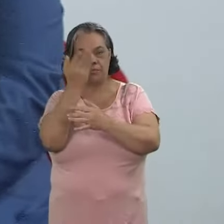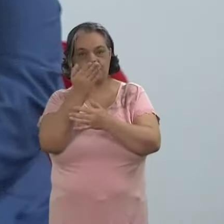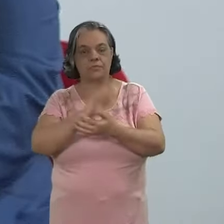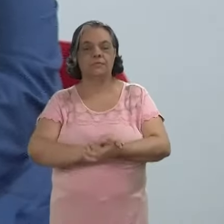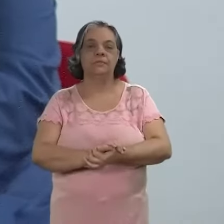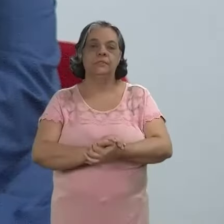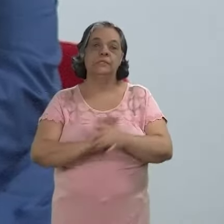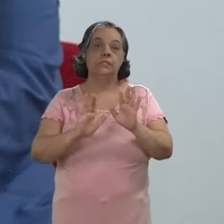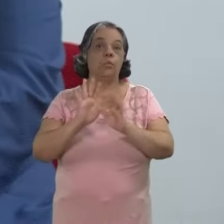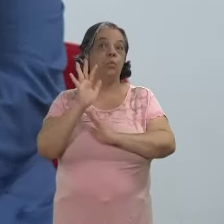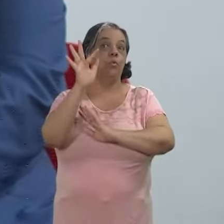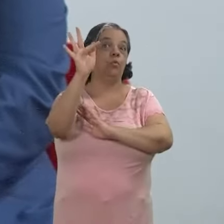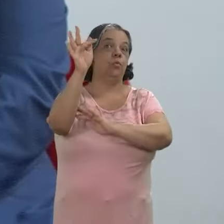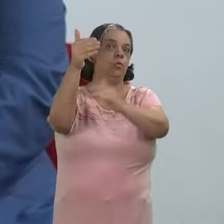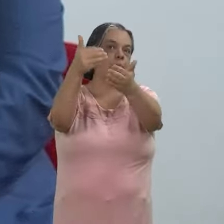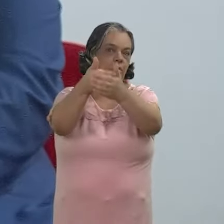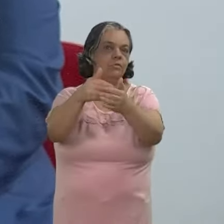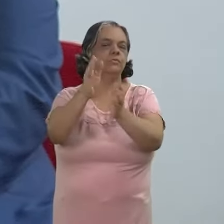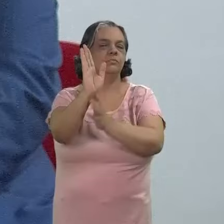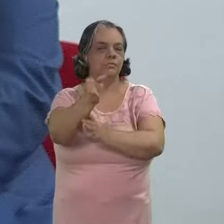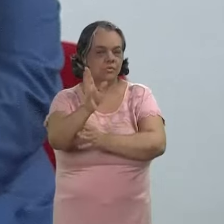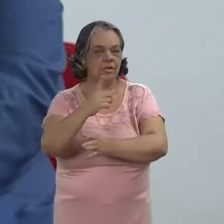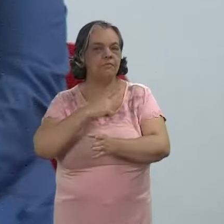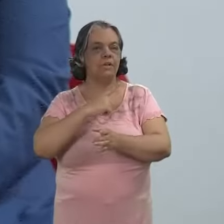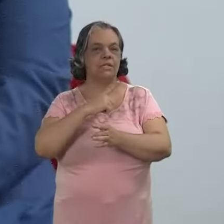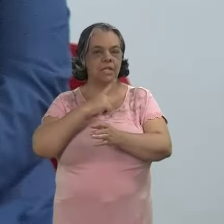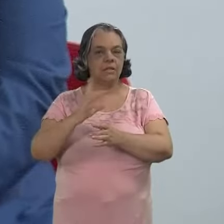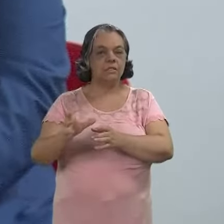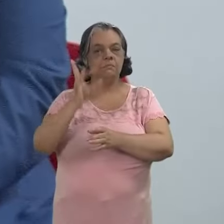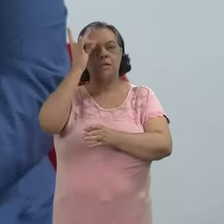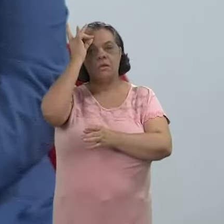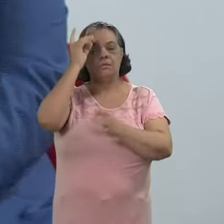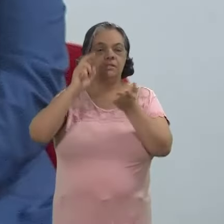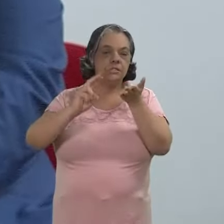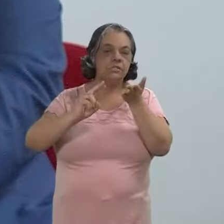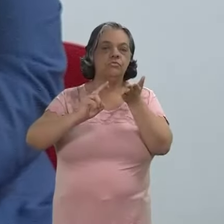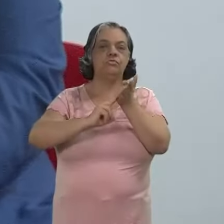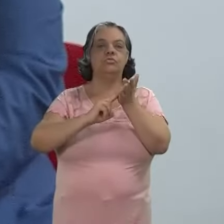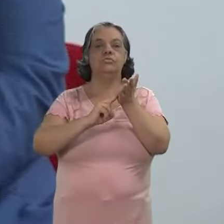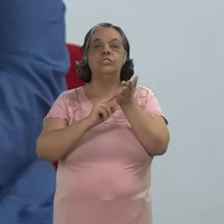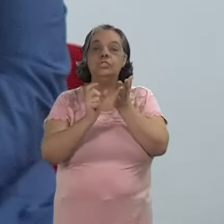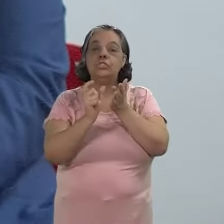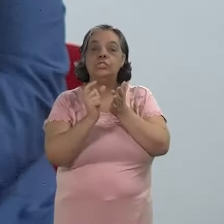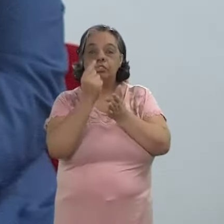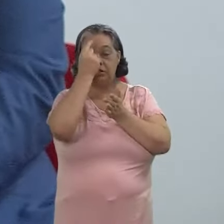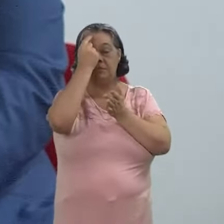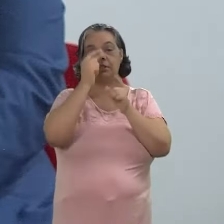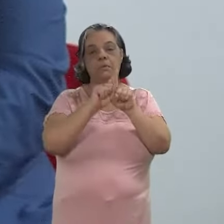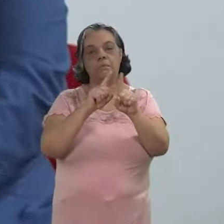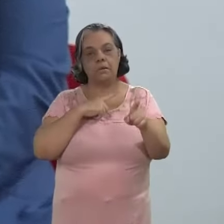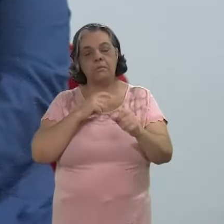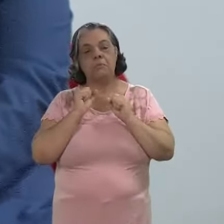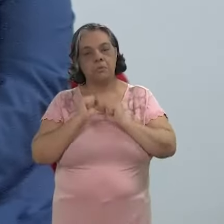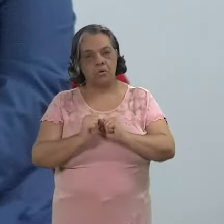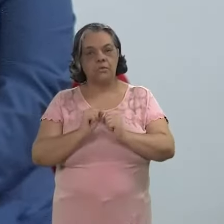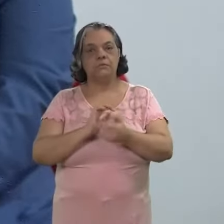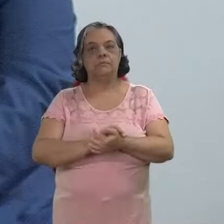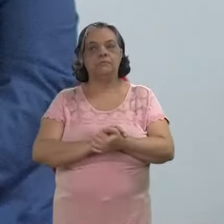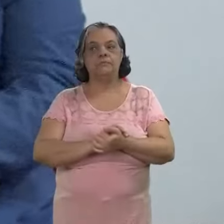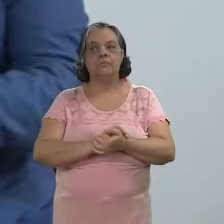mente das pessoas então no futuro muito próximo a gente vai ter implantes de chips e toda uma tecnologia